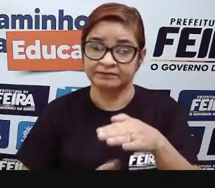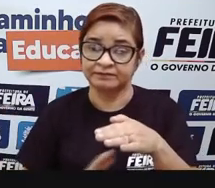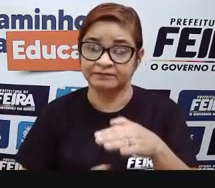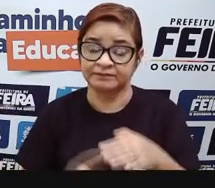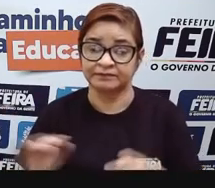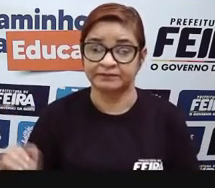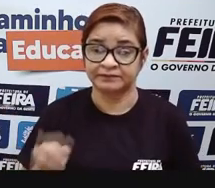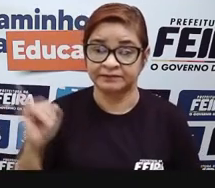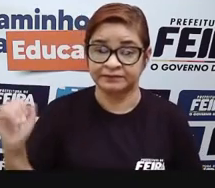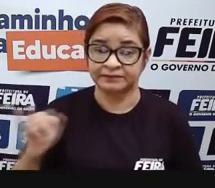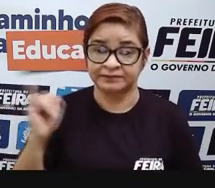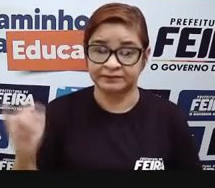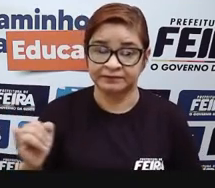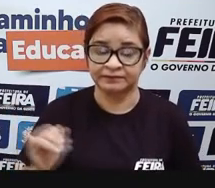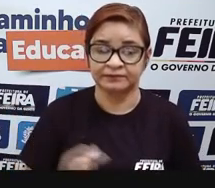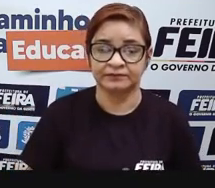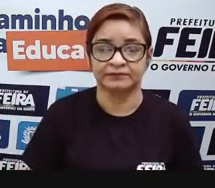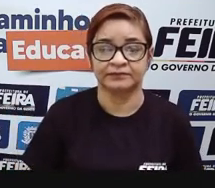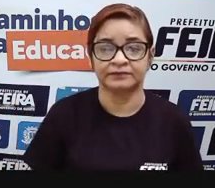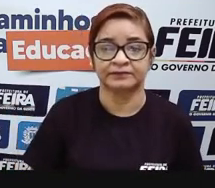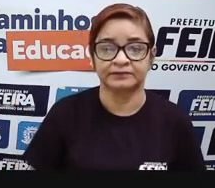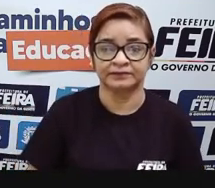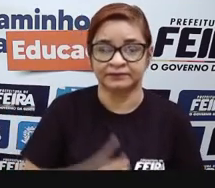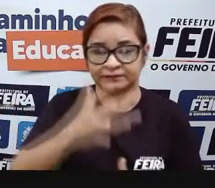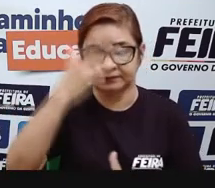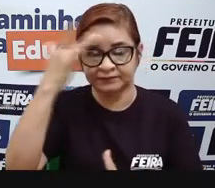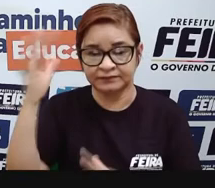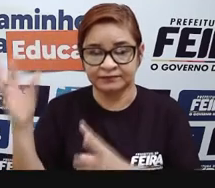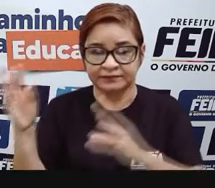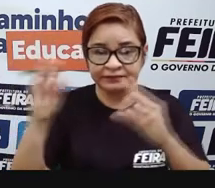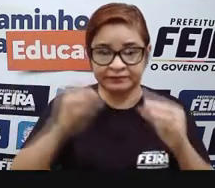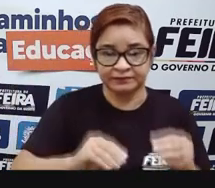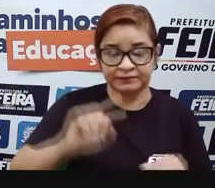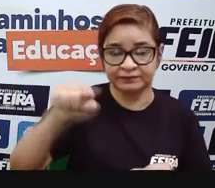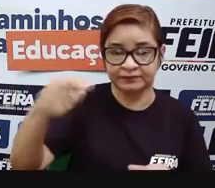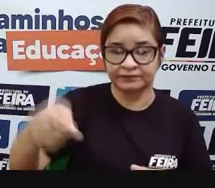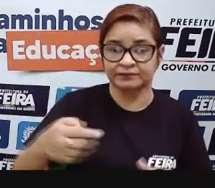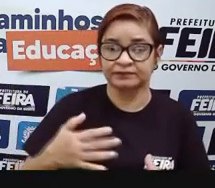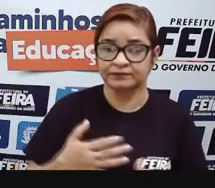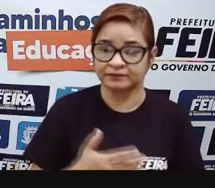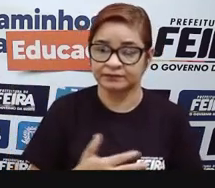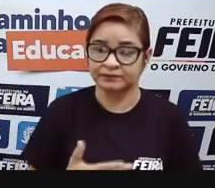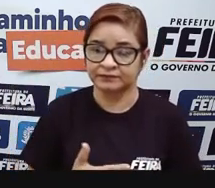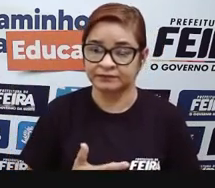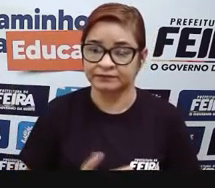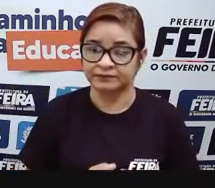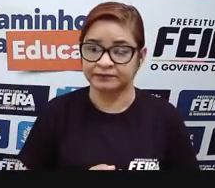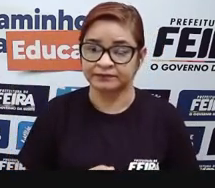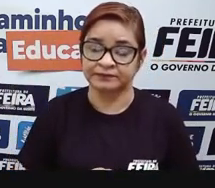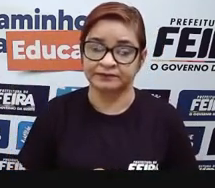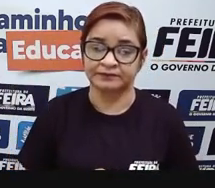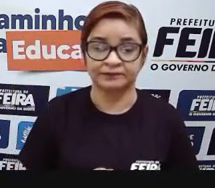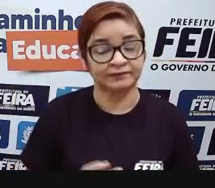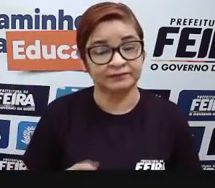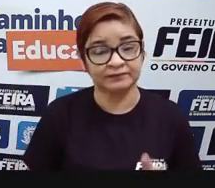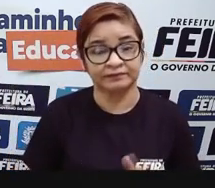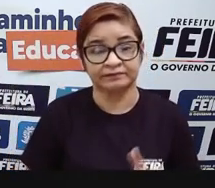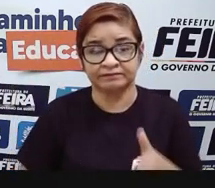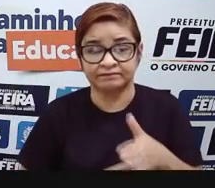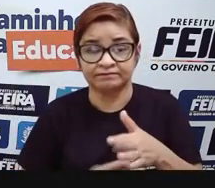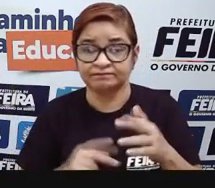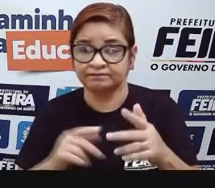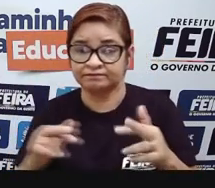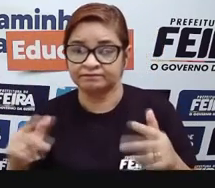via de entrada e saída de passageiros. Internamente, apresenta um sistema integrado de transportes e tem como